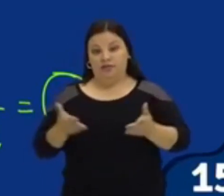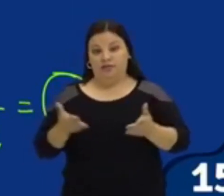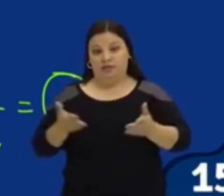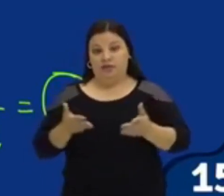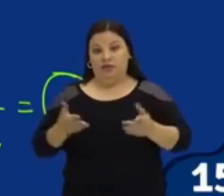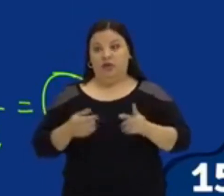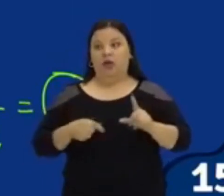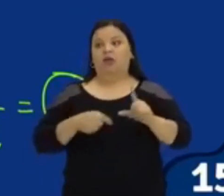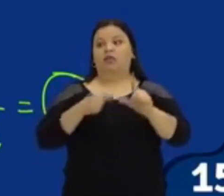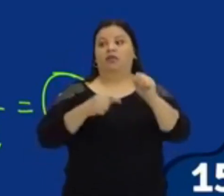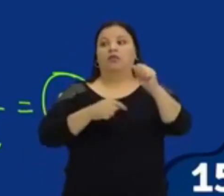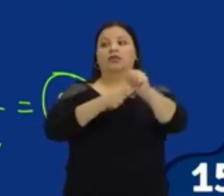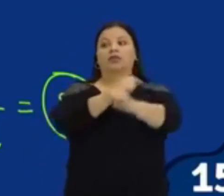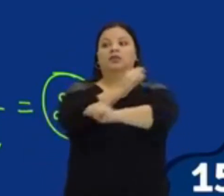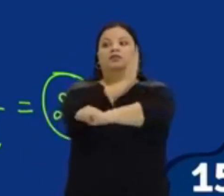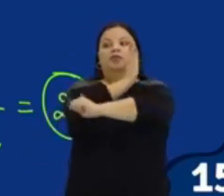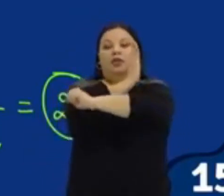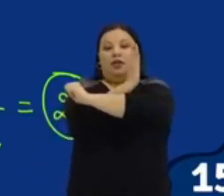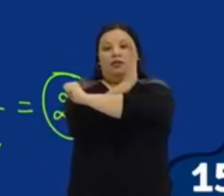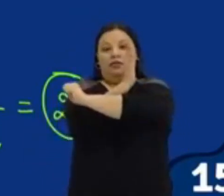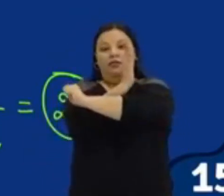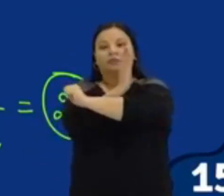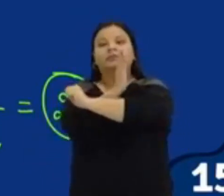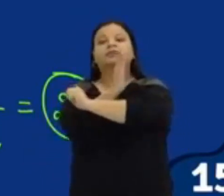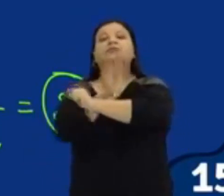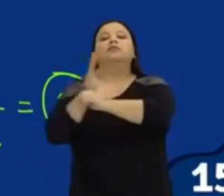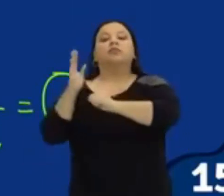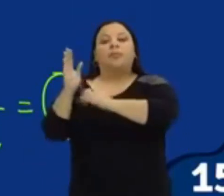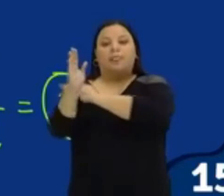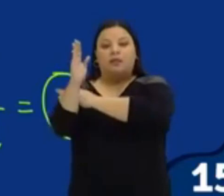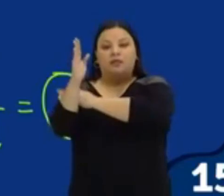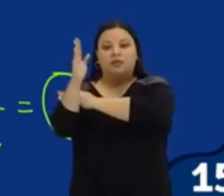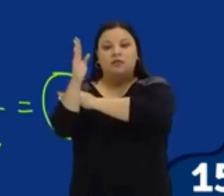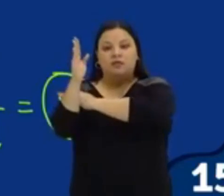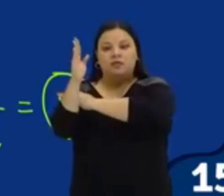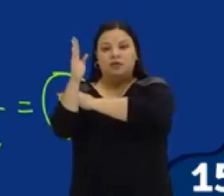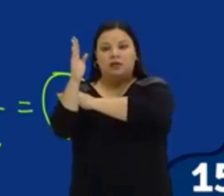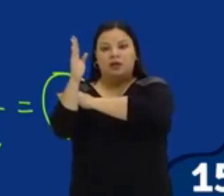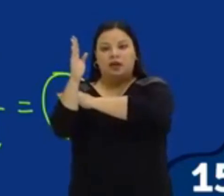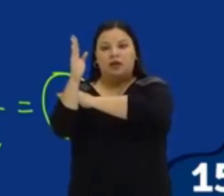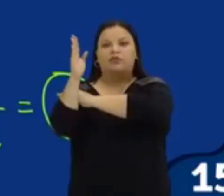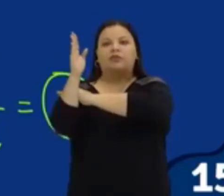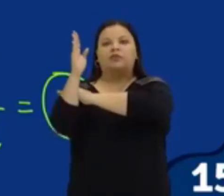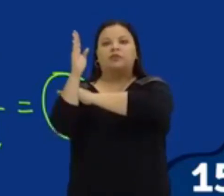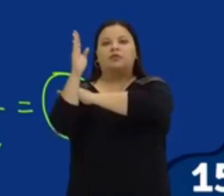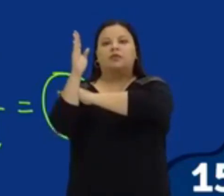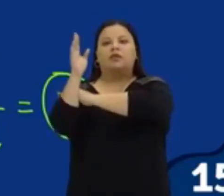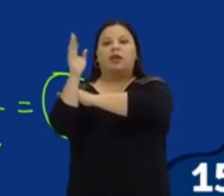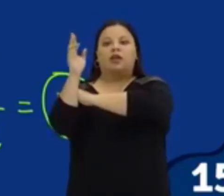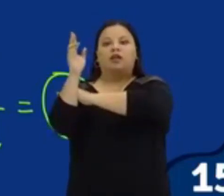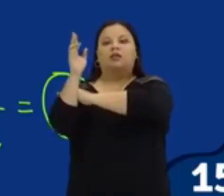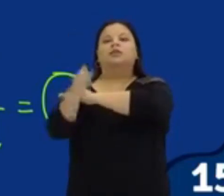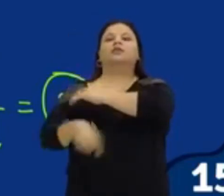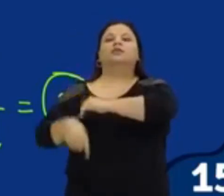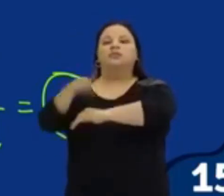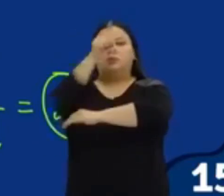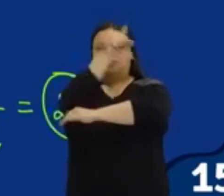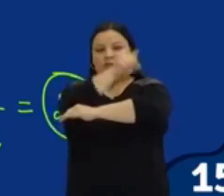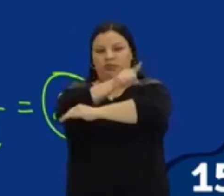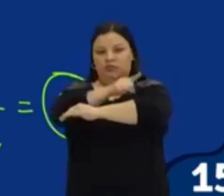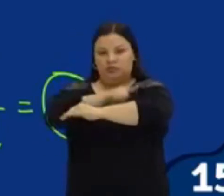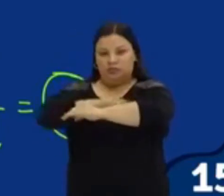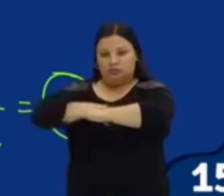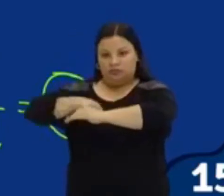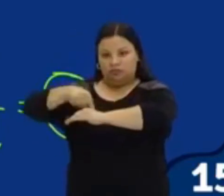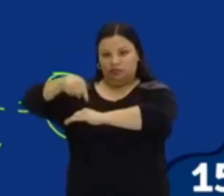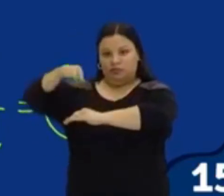o que eu tenho? então o valor do a é positivo então a concavidade da parábola é voltada para